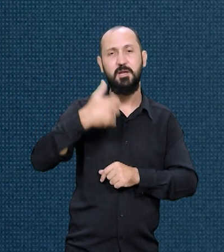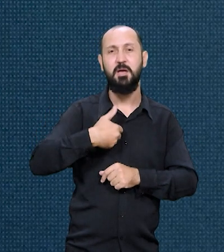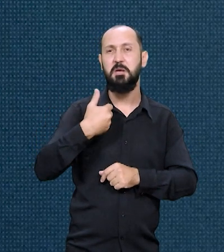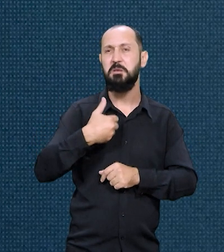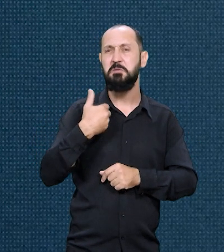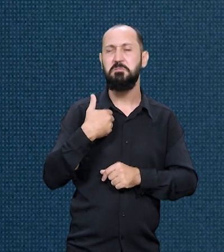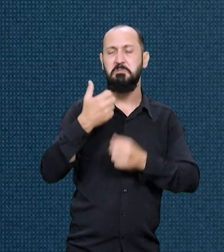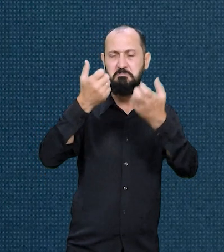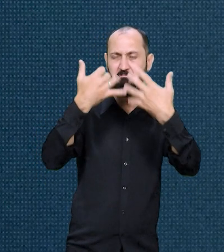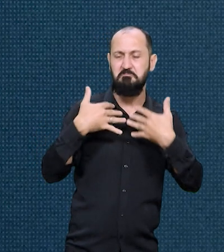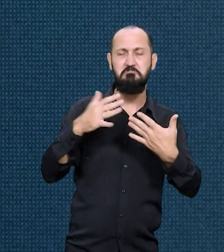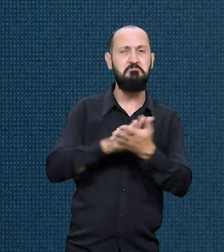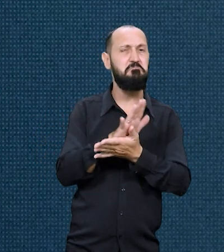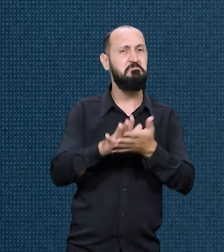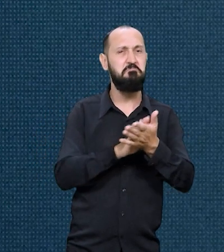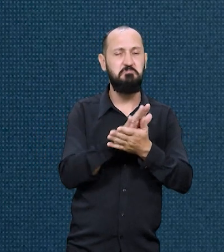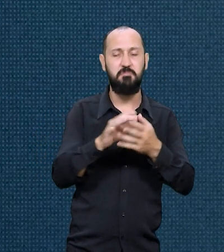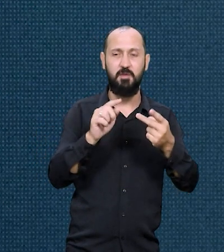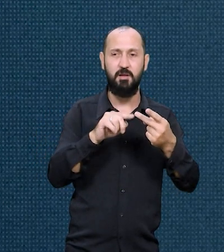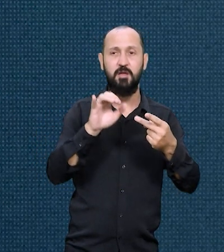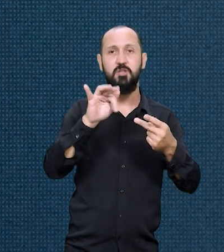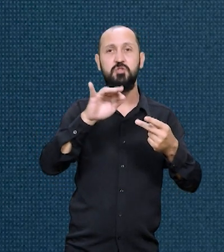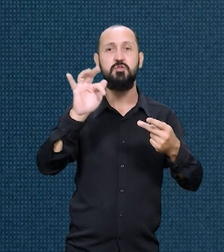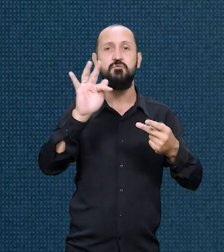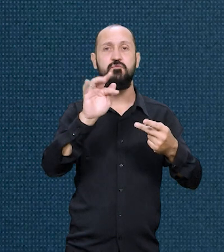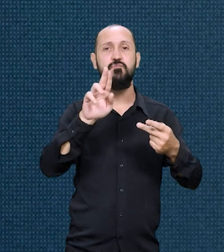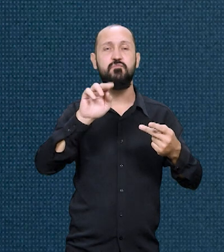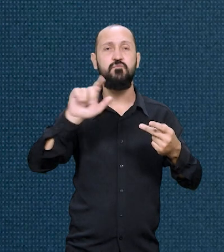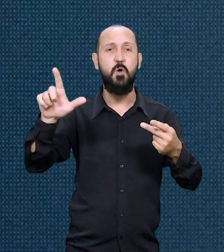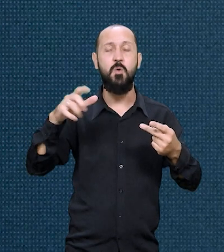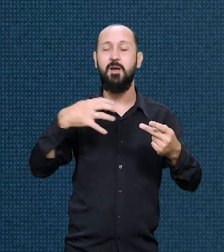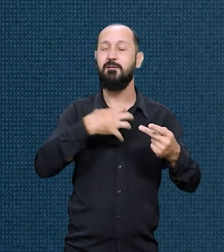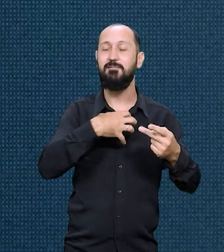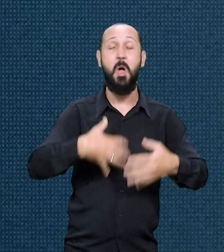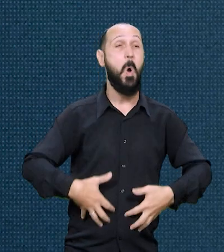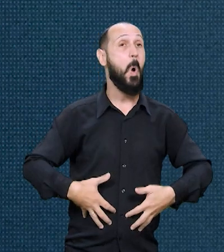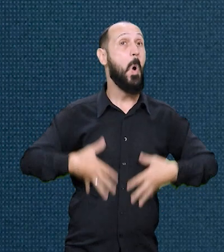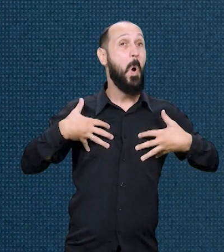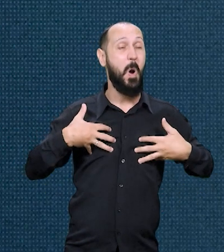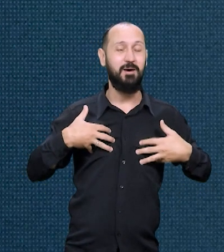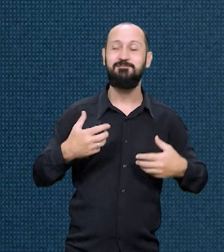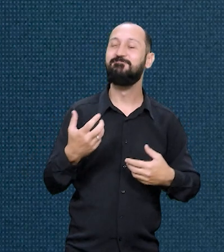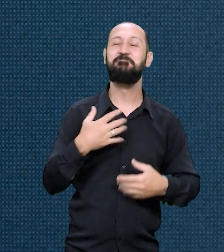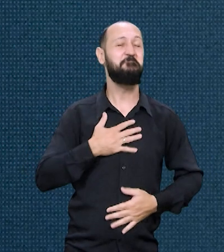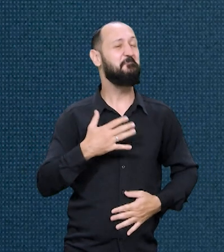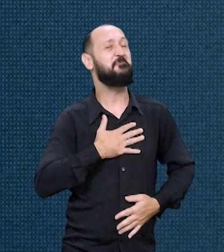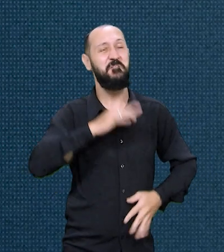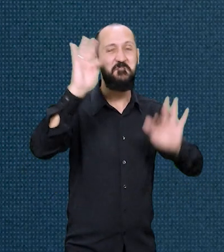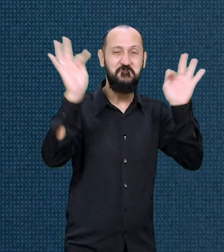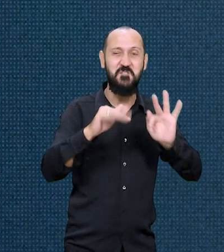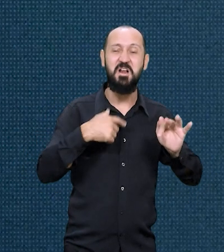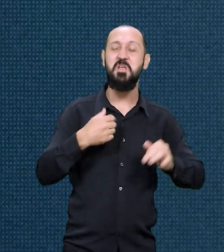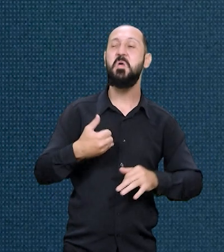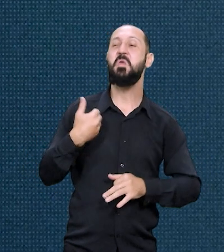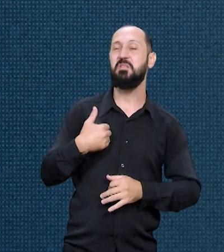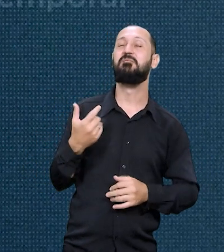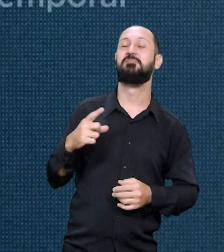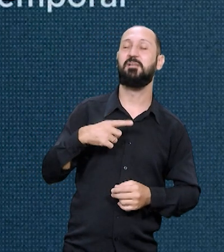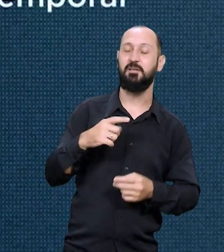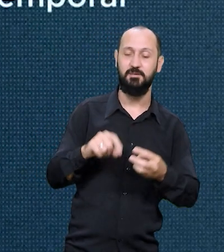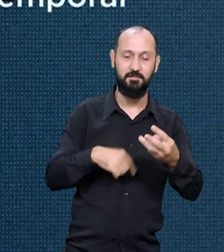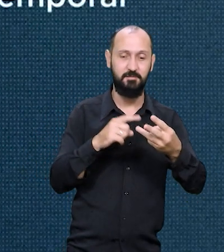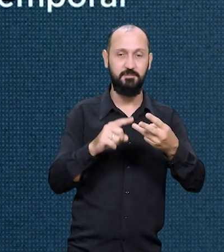não as define. Aidful já é para aquela turma que se orgulha da idade, que enche a boca para falar quantos anos tem.